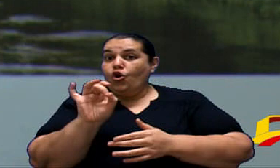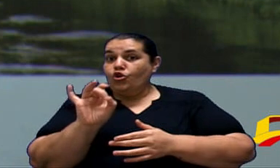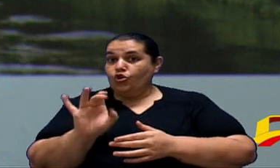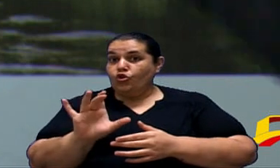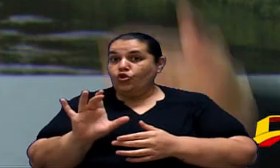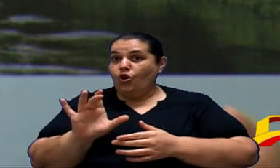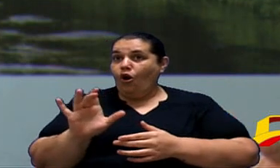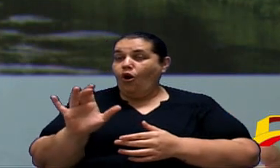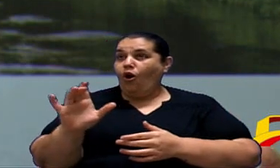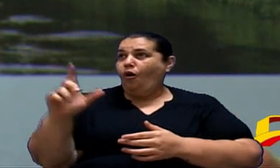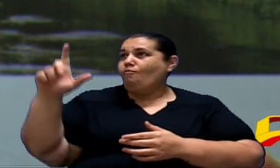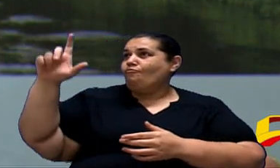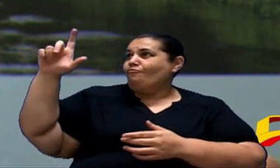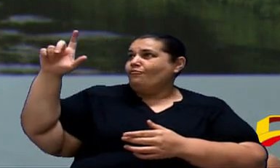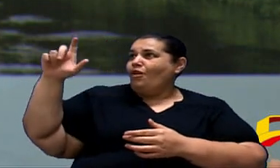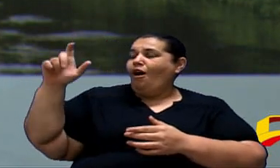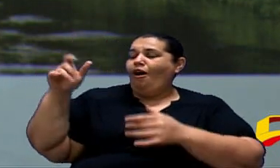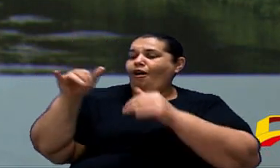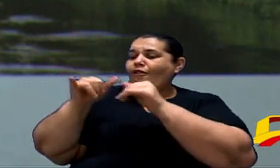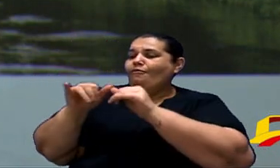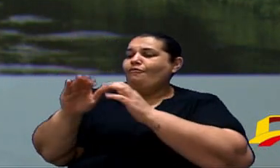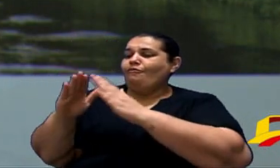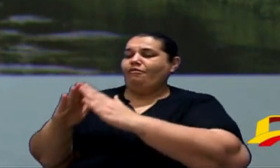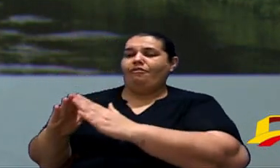Selfie Vazia Para Ficar Em casa Então